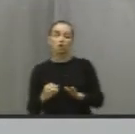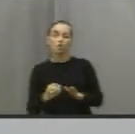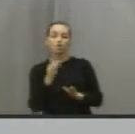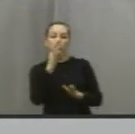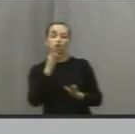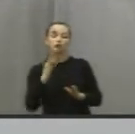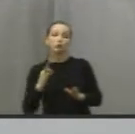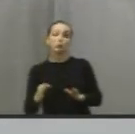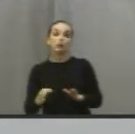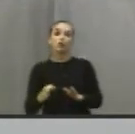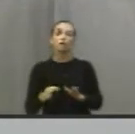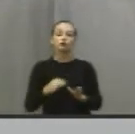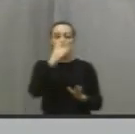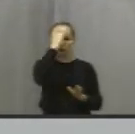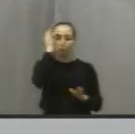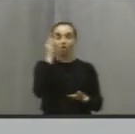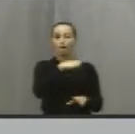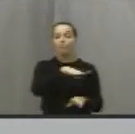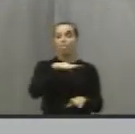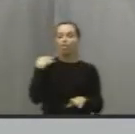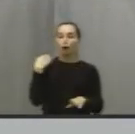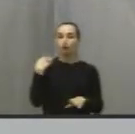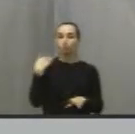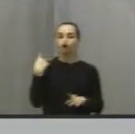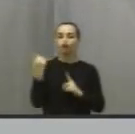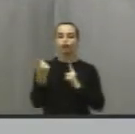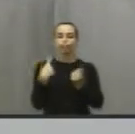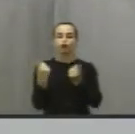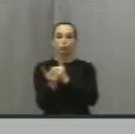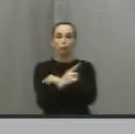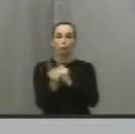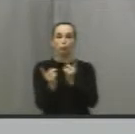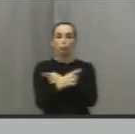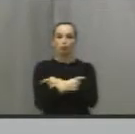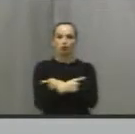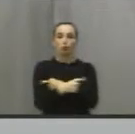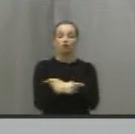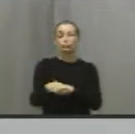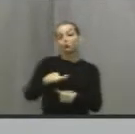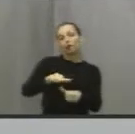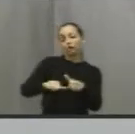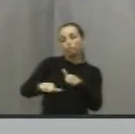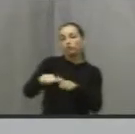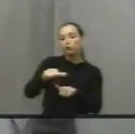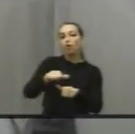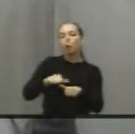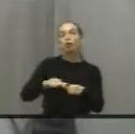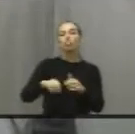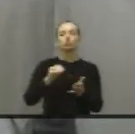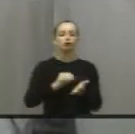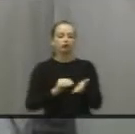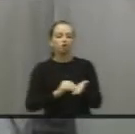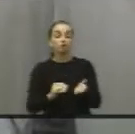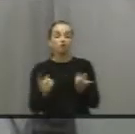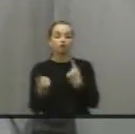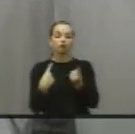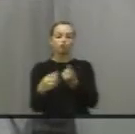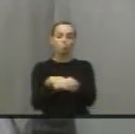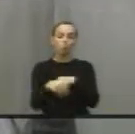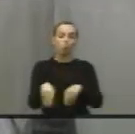fatais. Isso aí com as alterações que o COCA tem implantado junto com o prefeito, evidente, na cidade de Araquara.